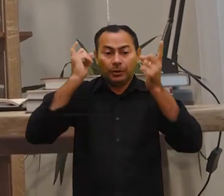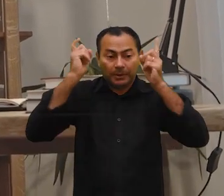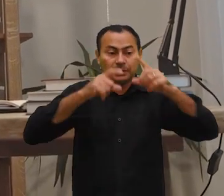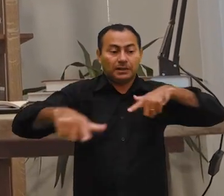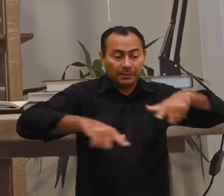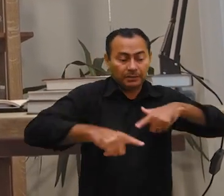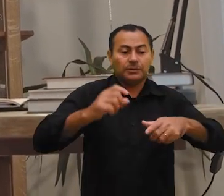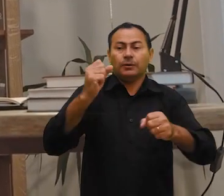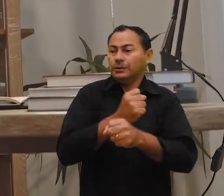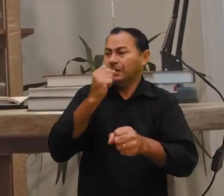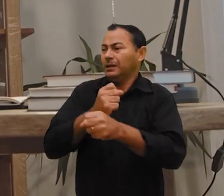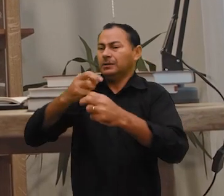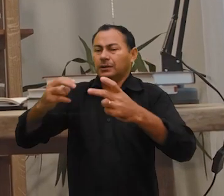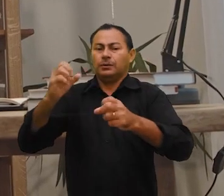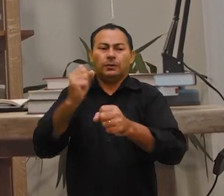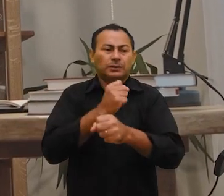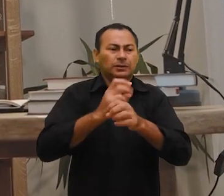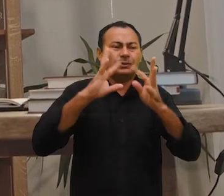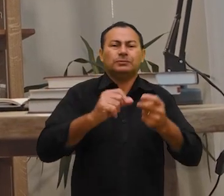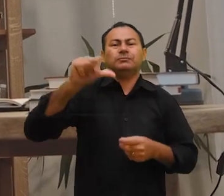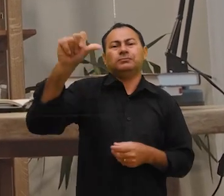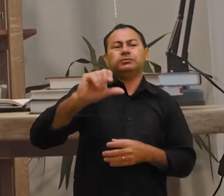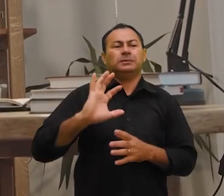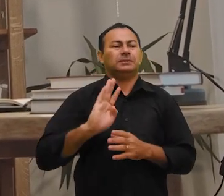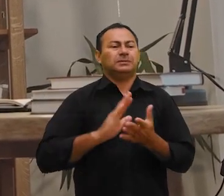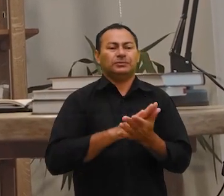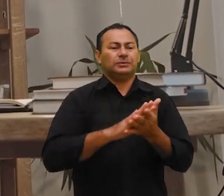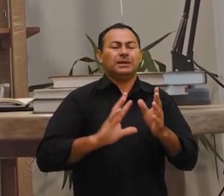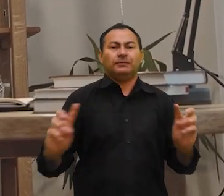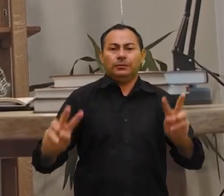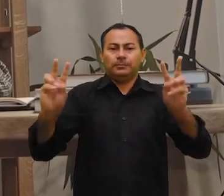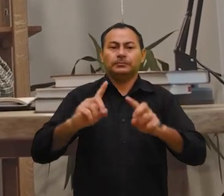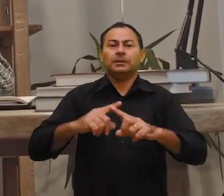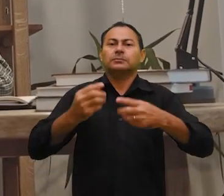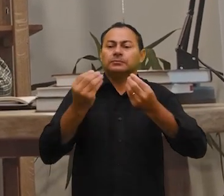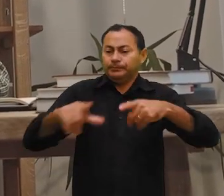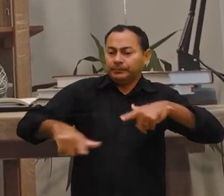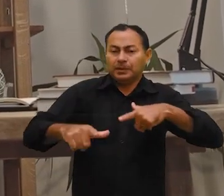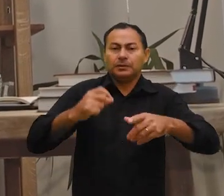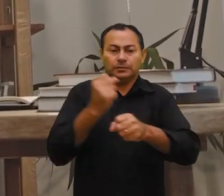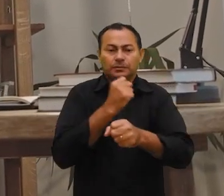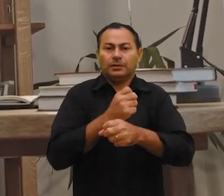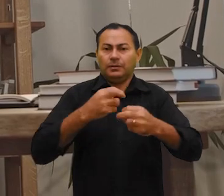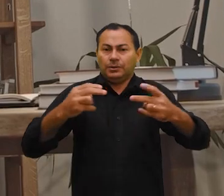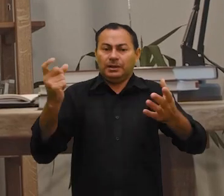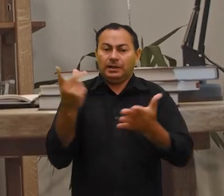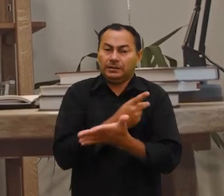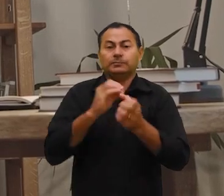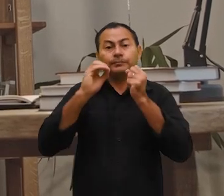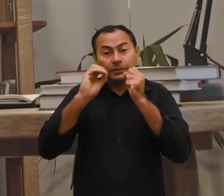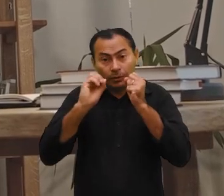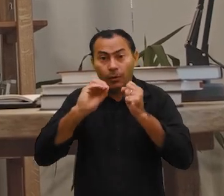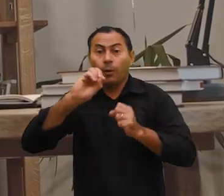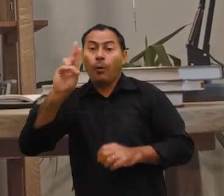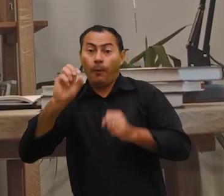preocupando, trabalhando e construindo, e construindo tudo em vão. Mas como? Trabalhando e construindo coisas erradas? Ou